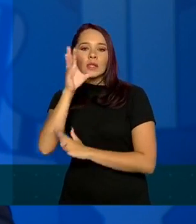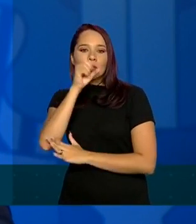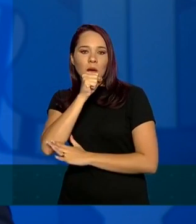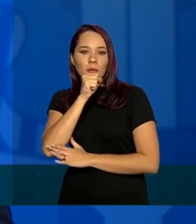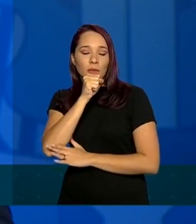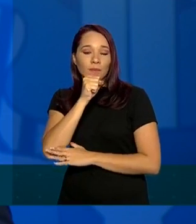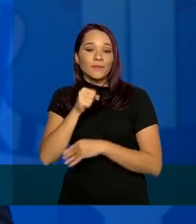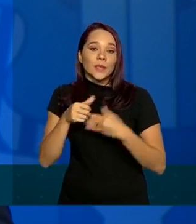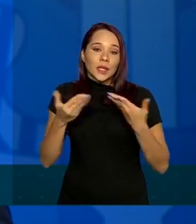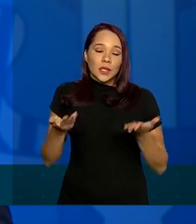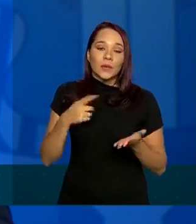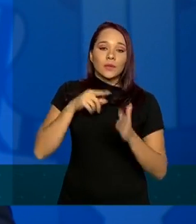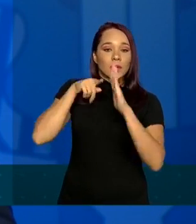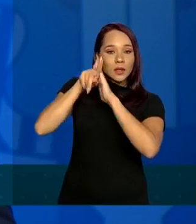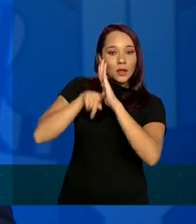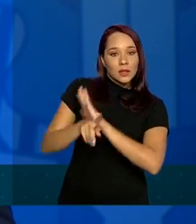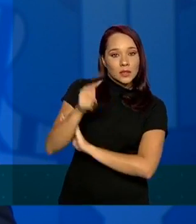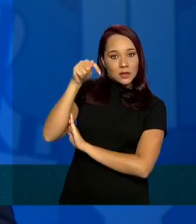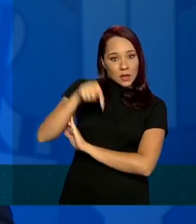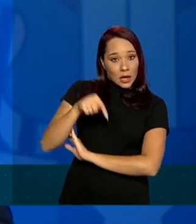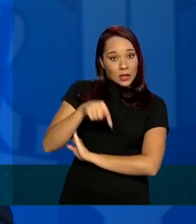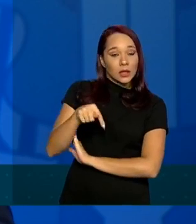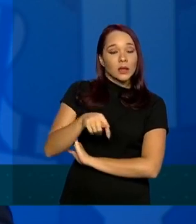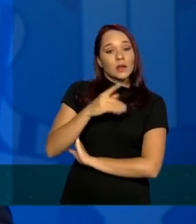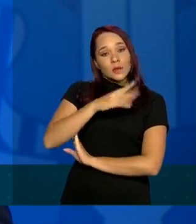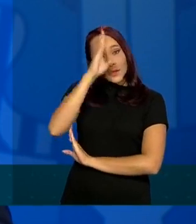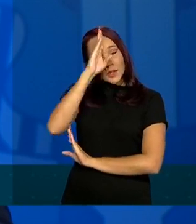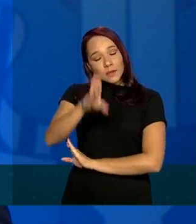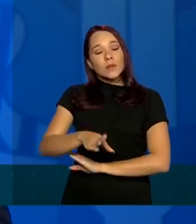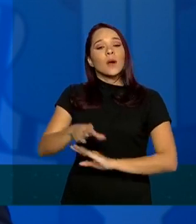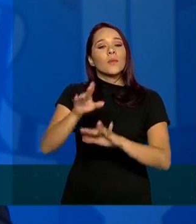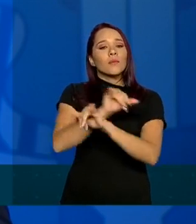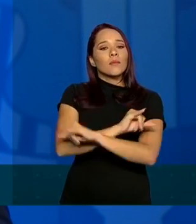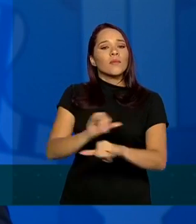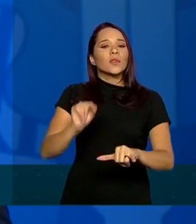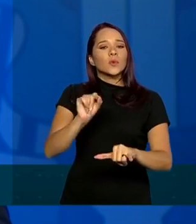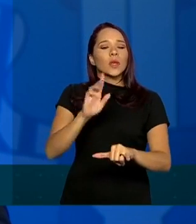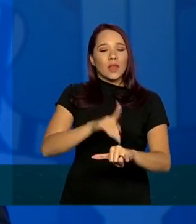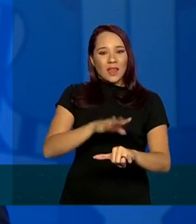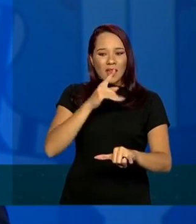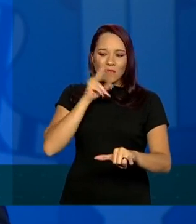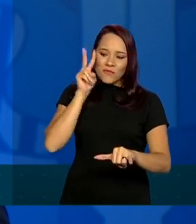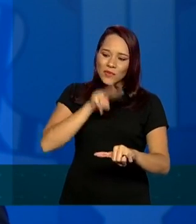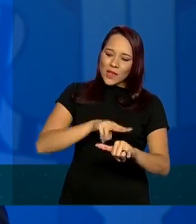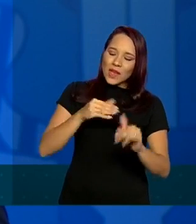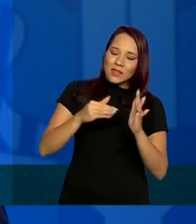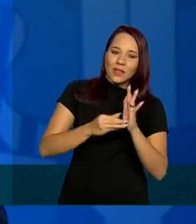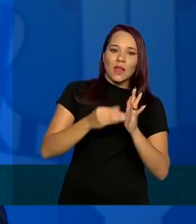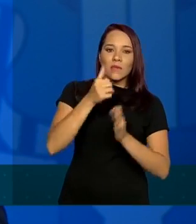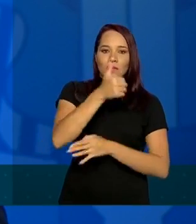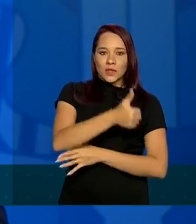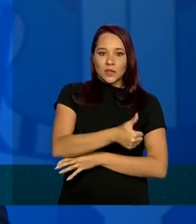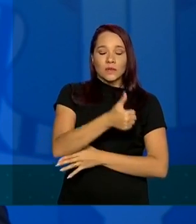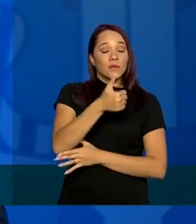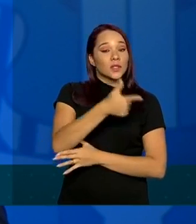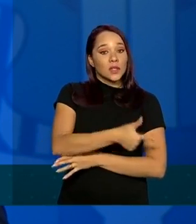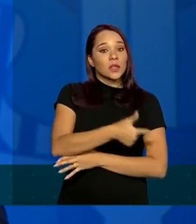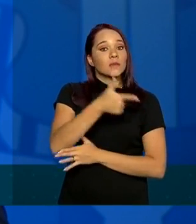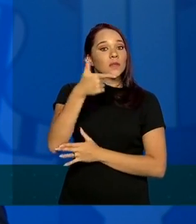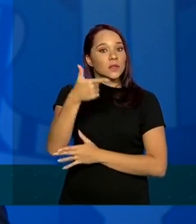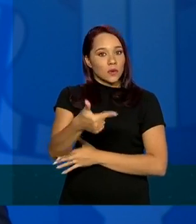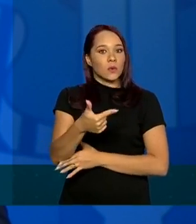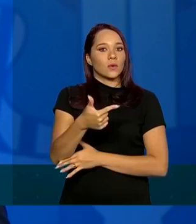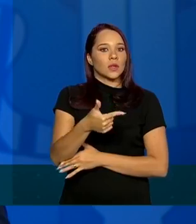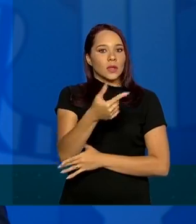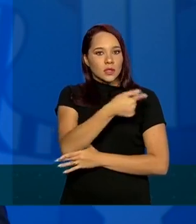Portanto, a gente está analisando aqui, o principal mensagem é analisar até a 22ª semana epidemiológica que